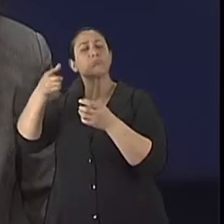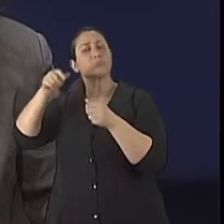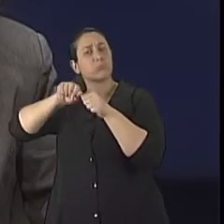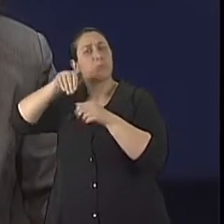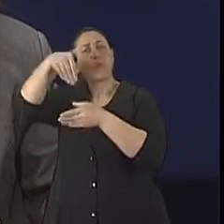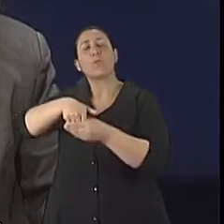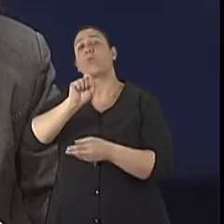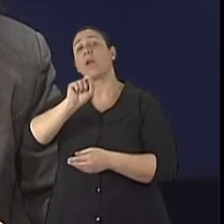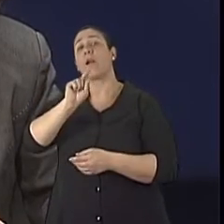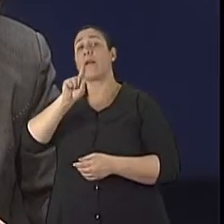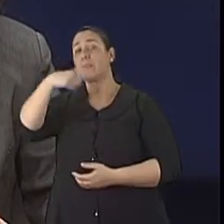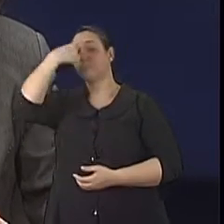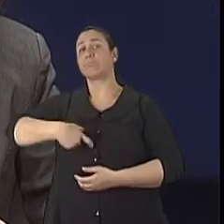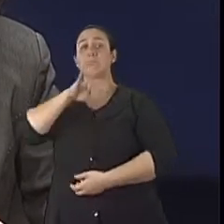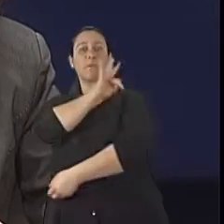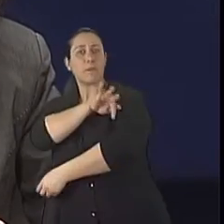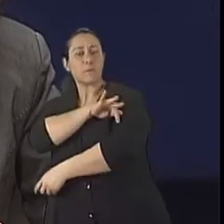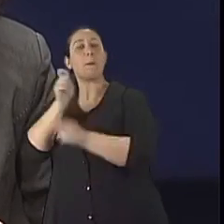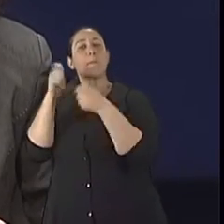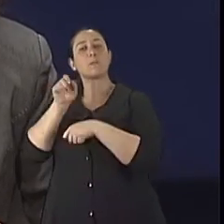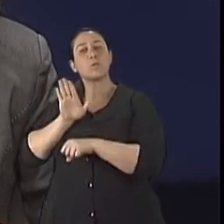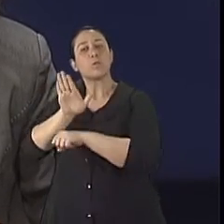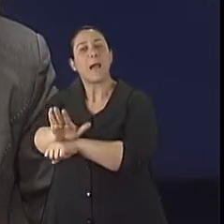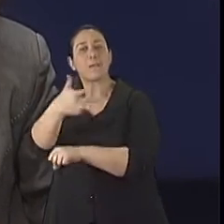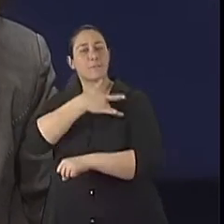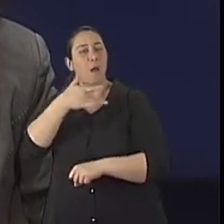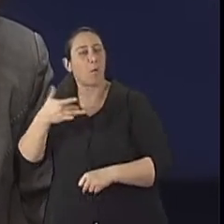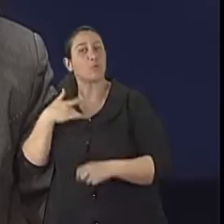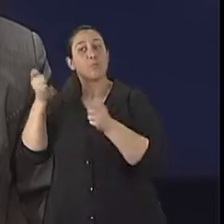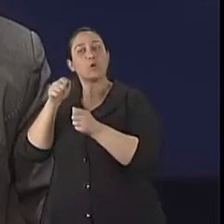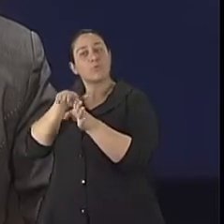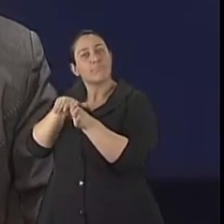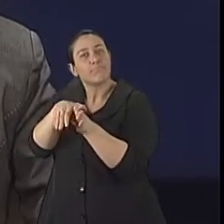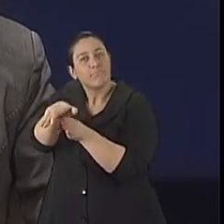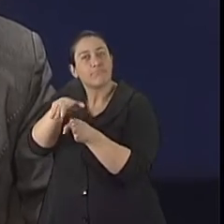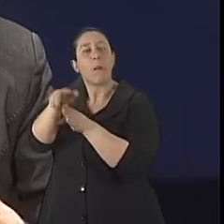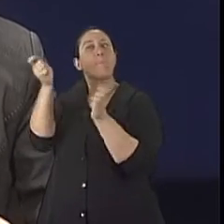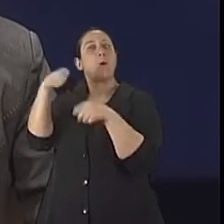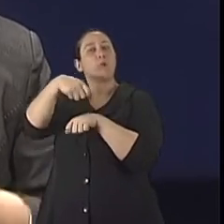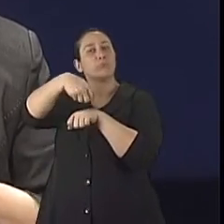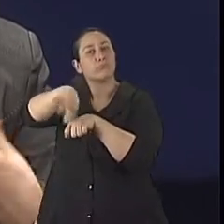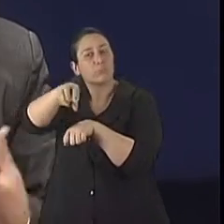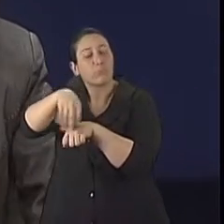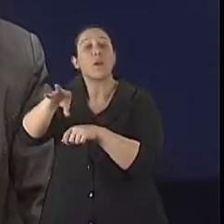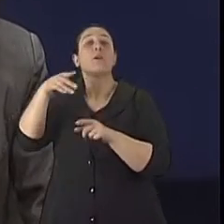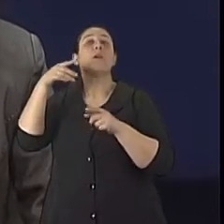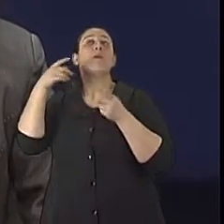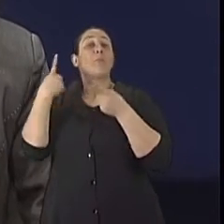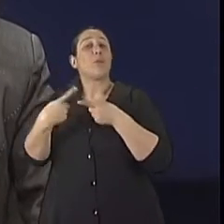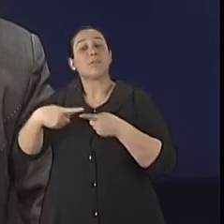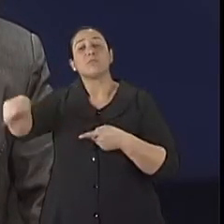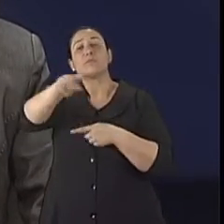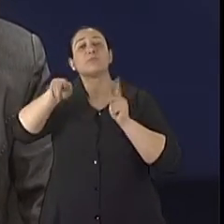farmacêutico nos postos de saúde. Então, isso já auxilia, uma vez que o farmacêutico pode orientar a